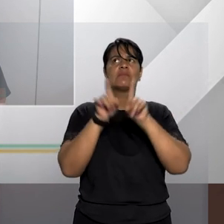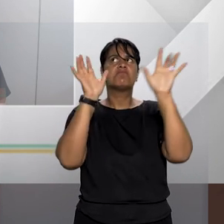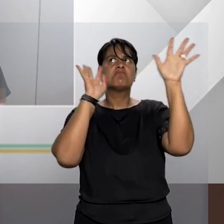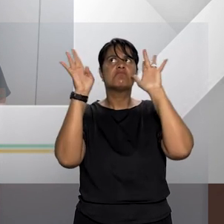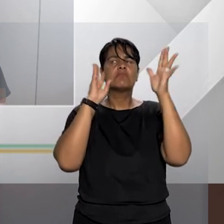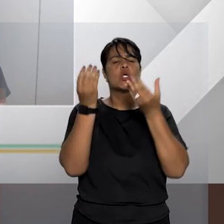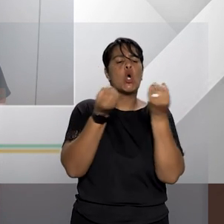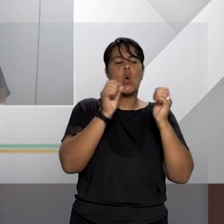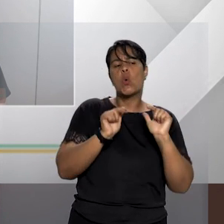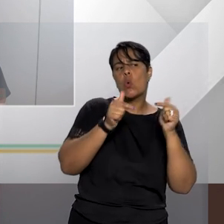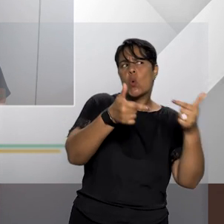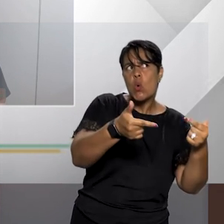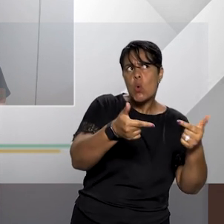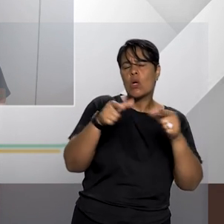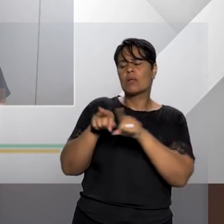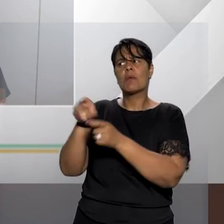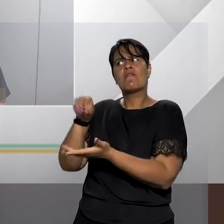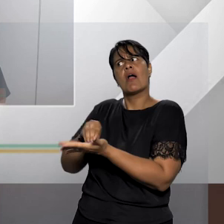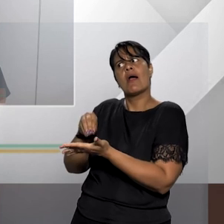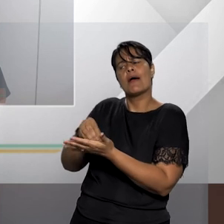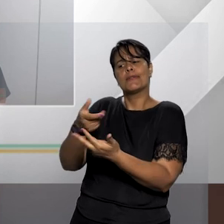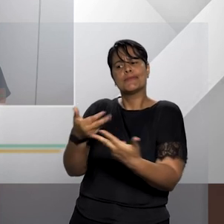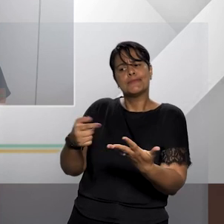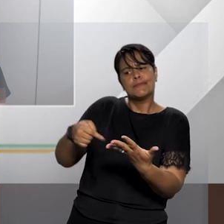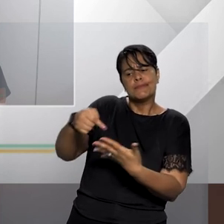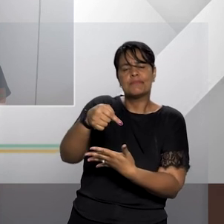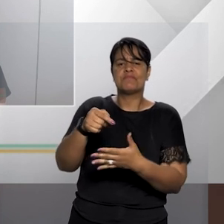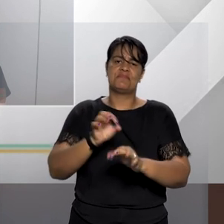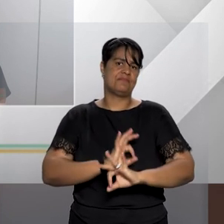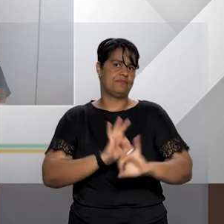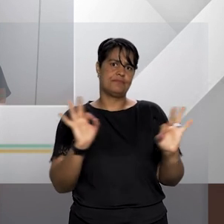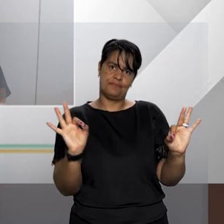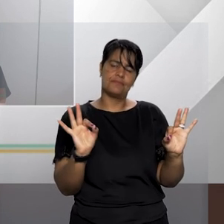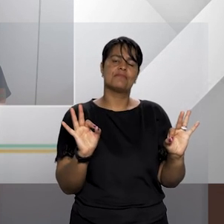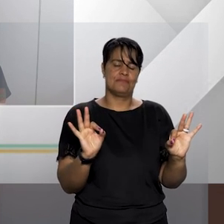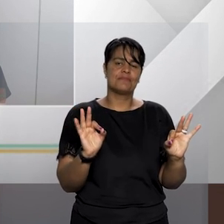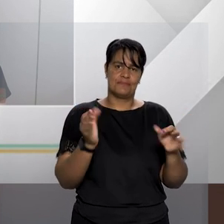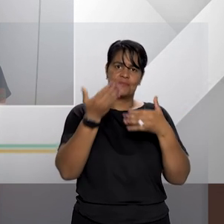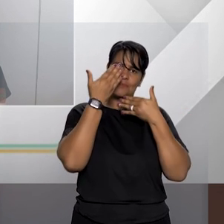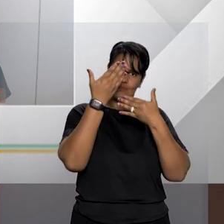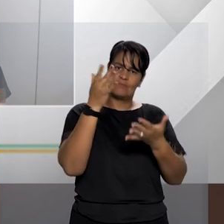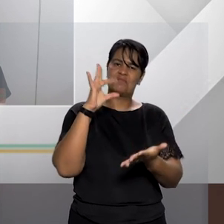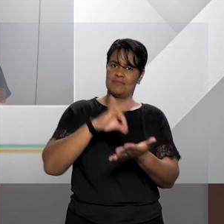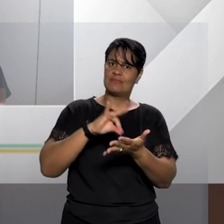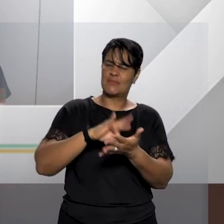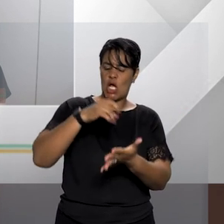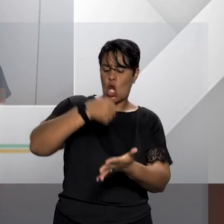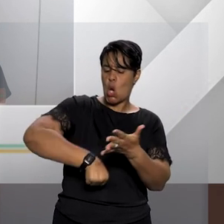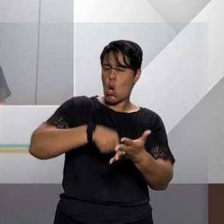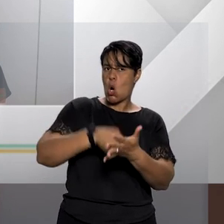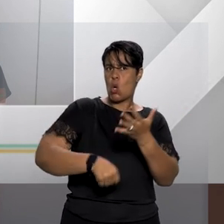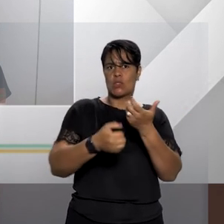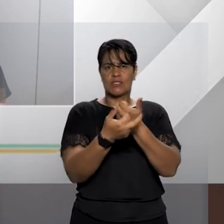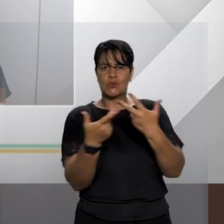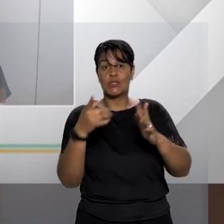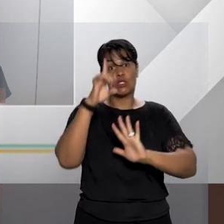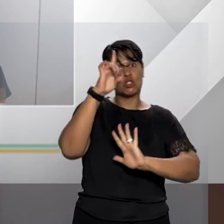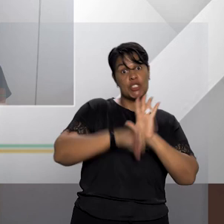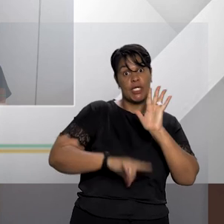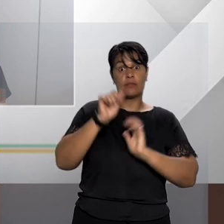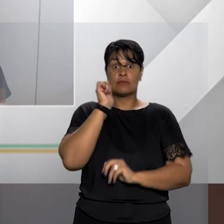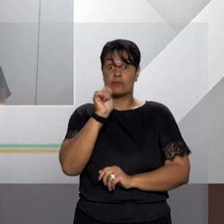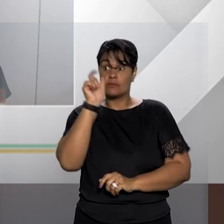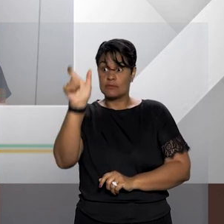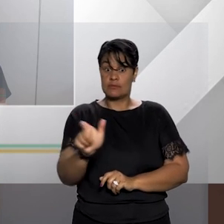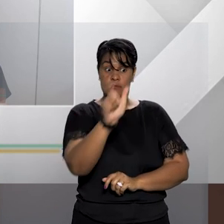avançamos e aonde mais ainda precisamos avançar como foi muito bem colocado essa luta pelos direitos das mulheres não é uma luta só